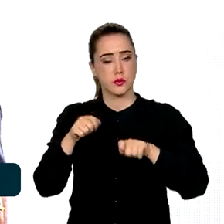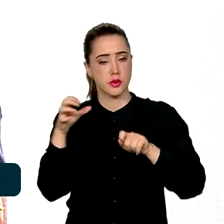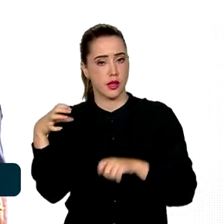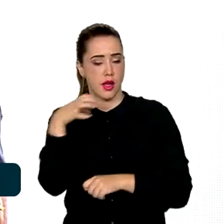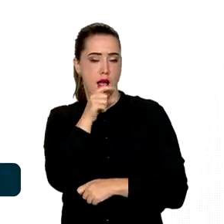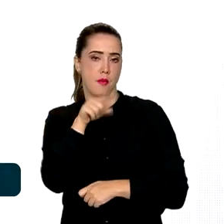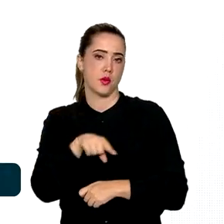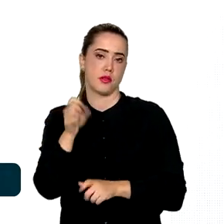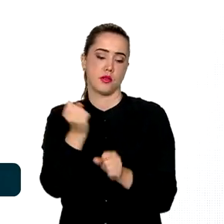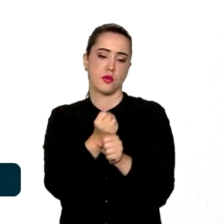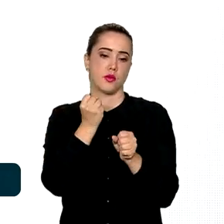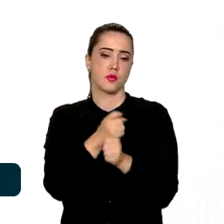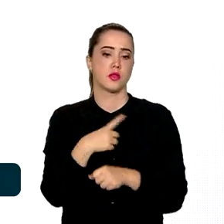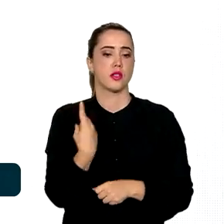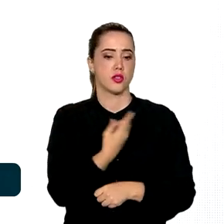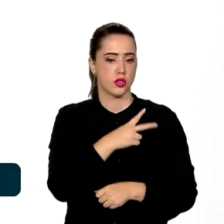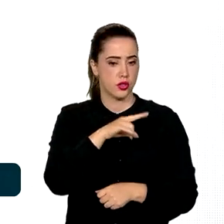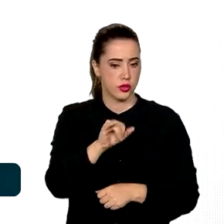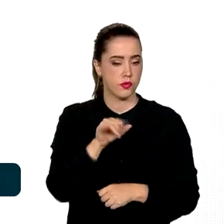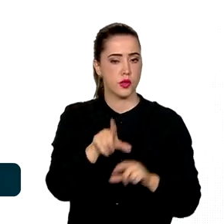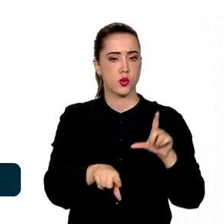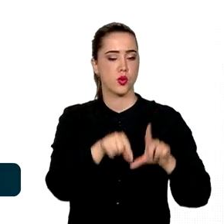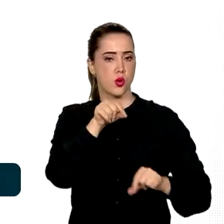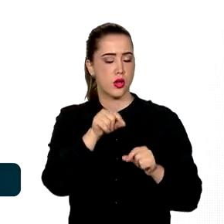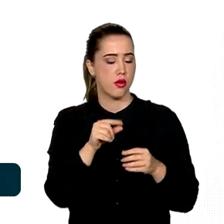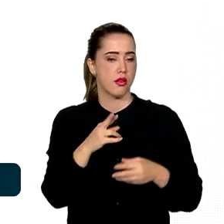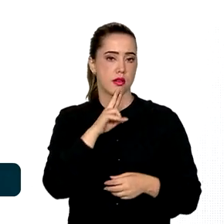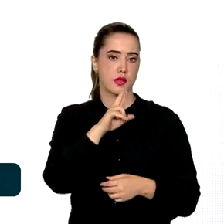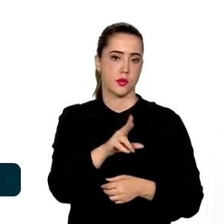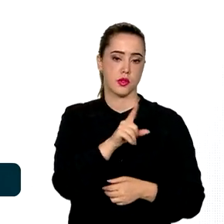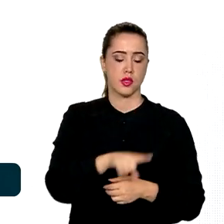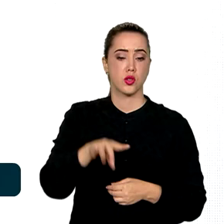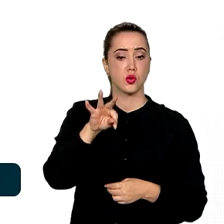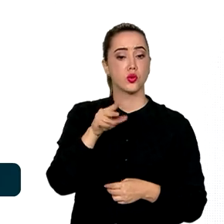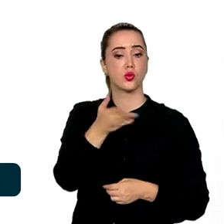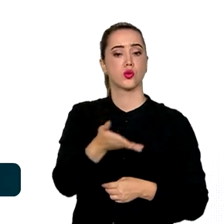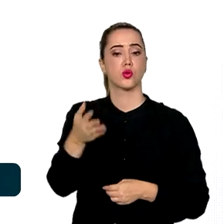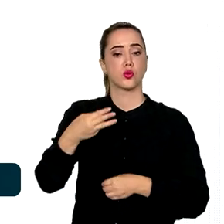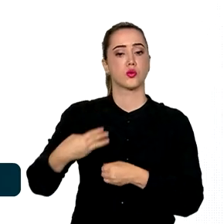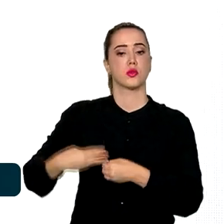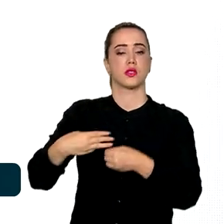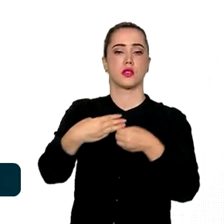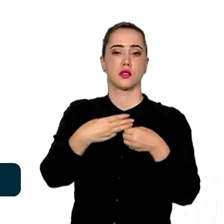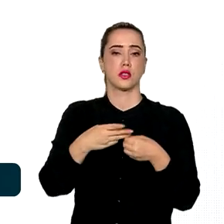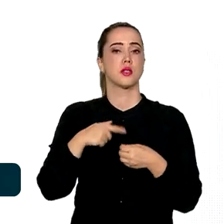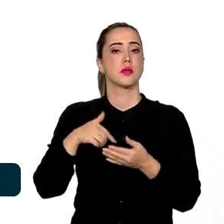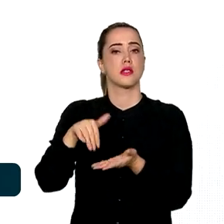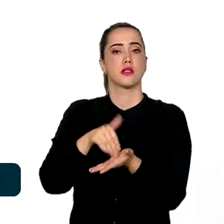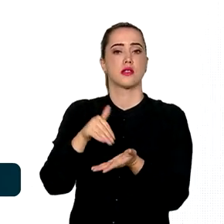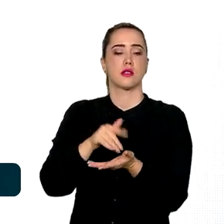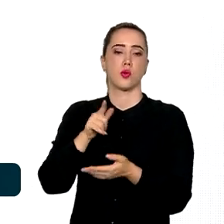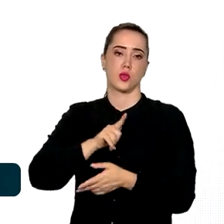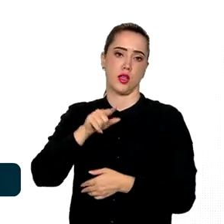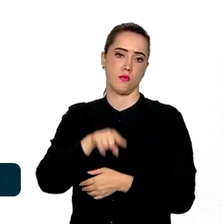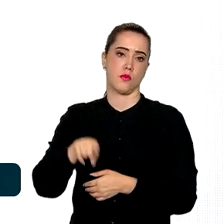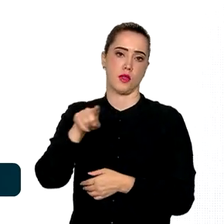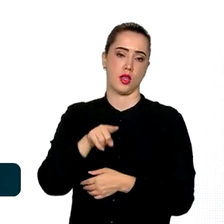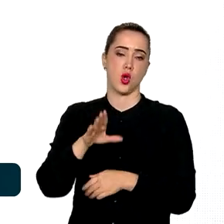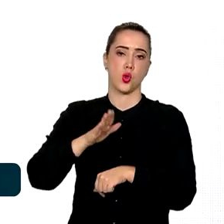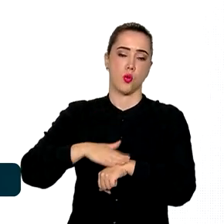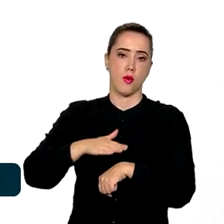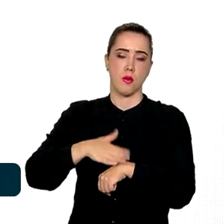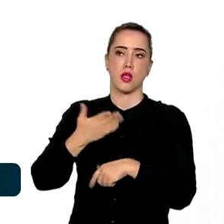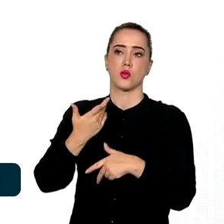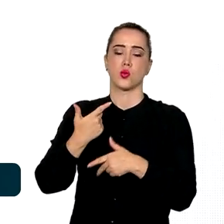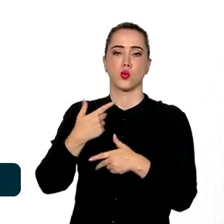dessas obras. E nós vamos selecionar e atender todos os municípios que se inscreverem com a adoção